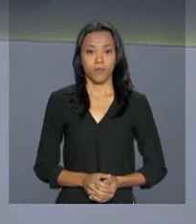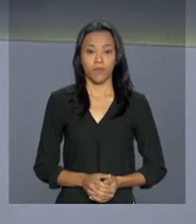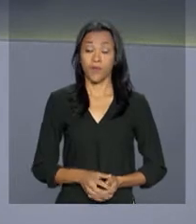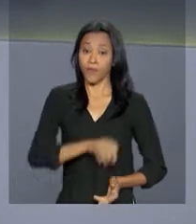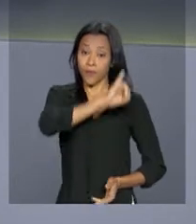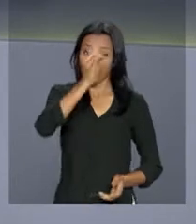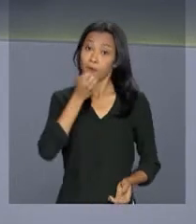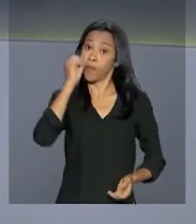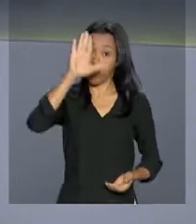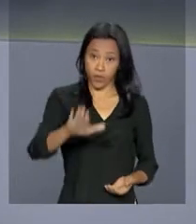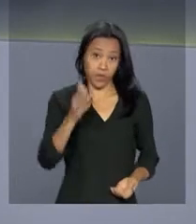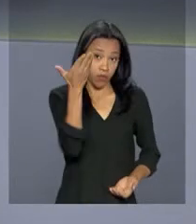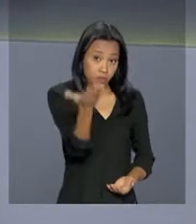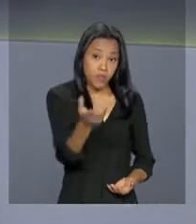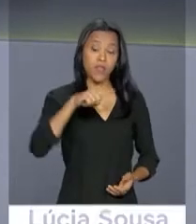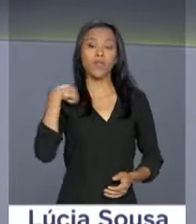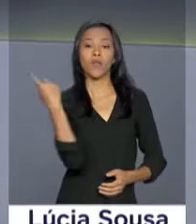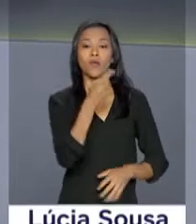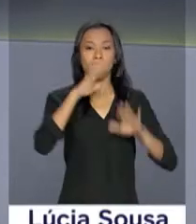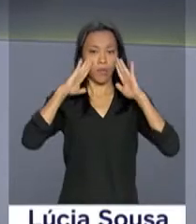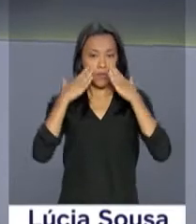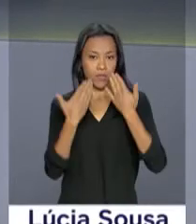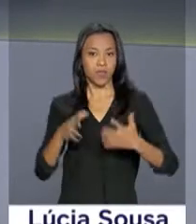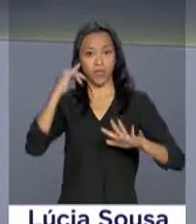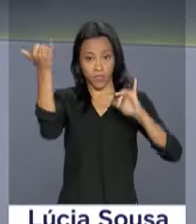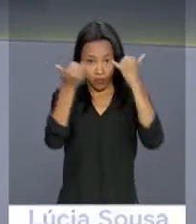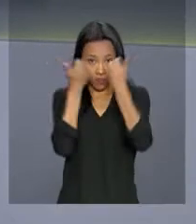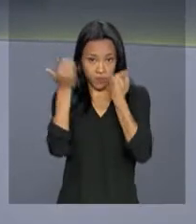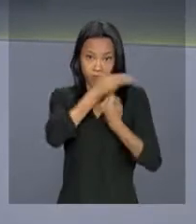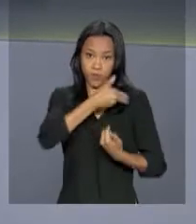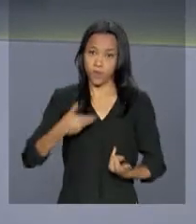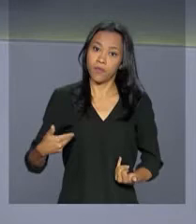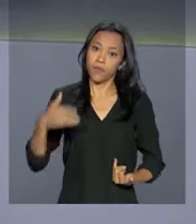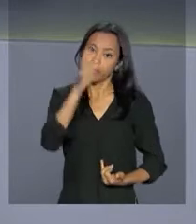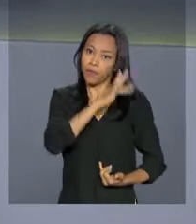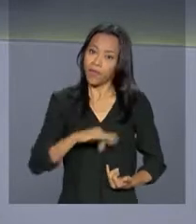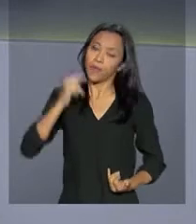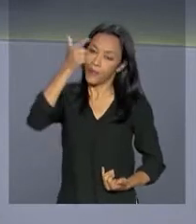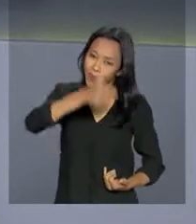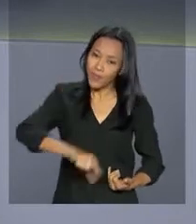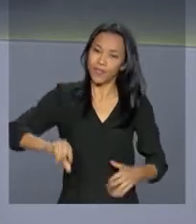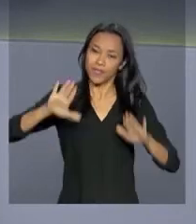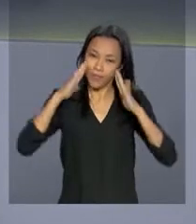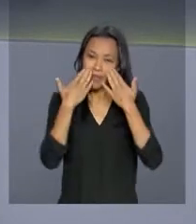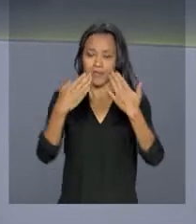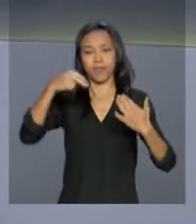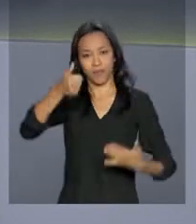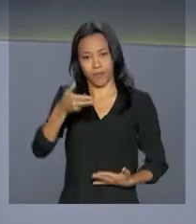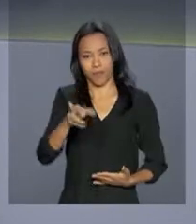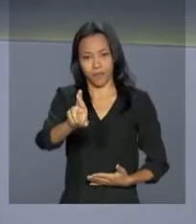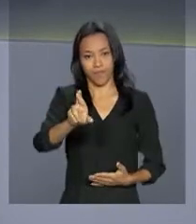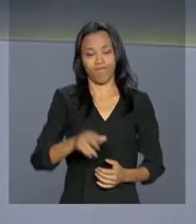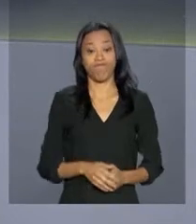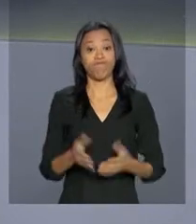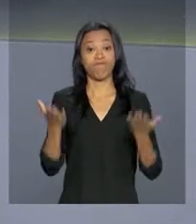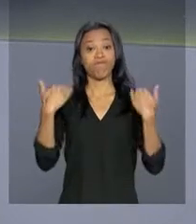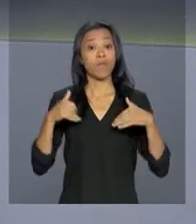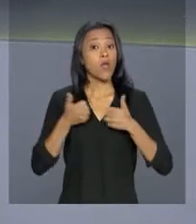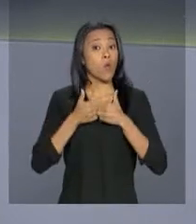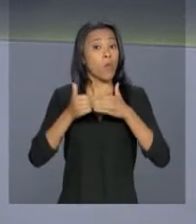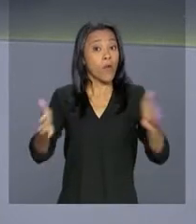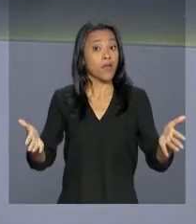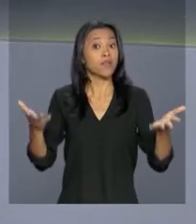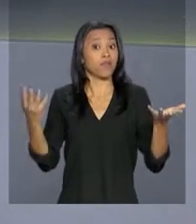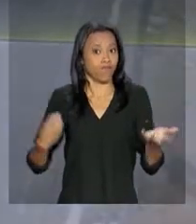Olá, boa tarde pra você. Estamos no ar com as notícias do governo federal em mais uma edição do Repórter NBR. A gente começa com